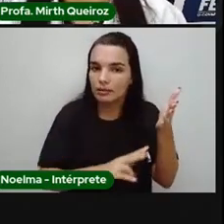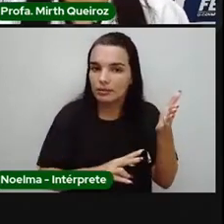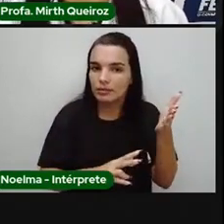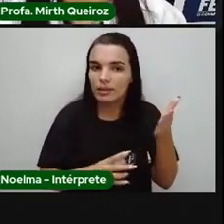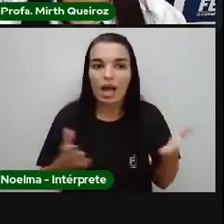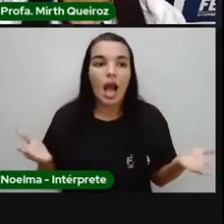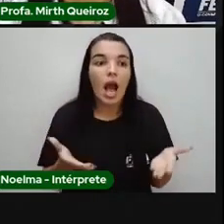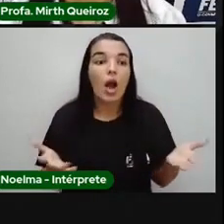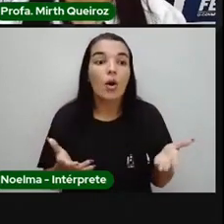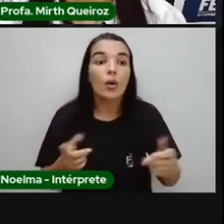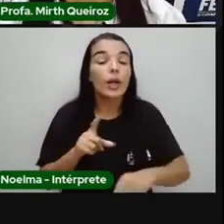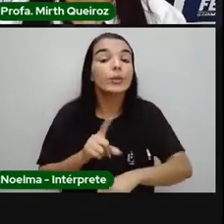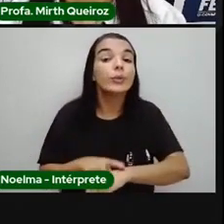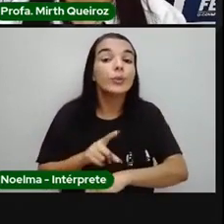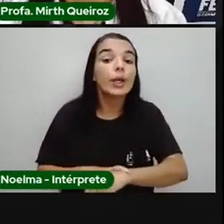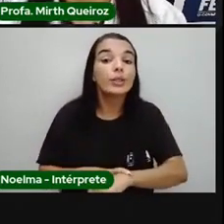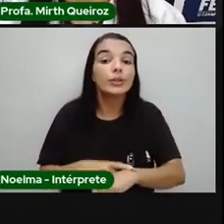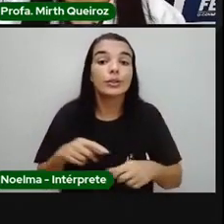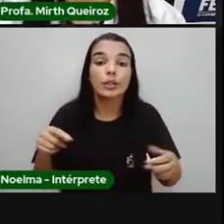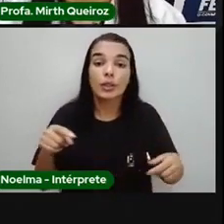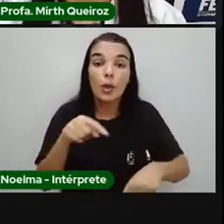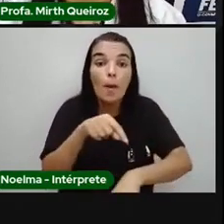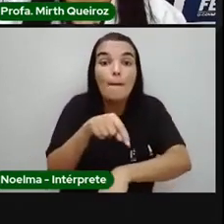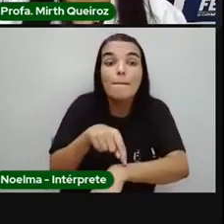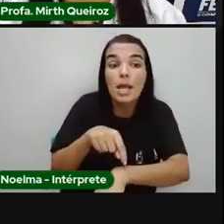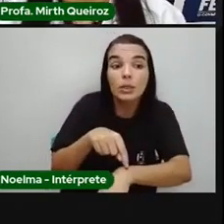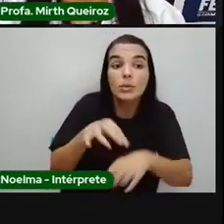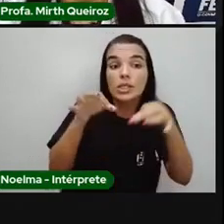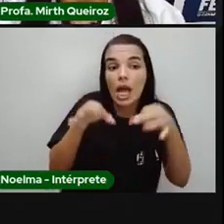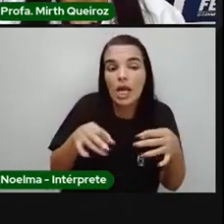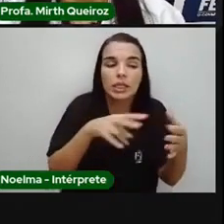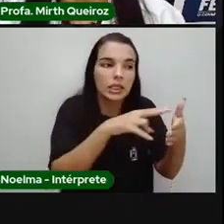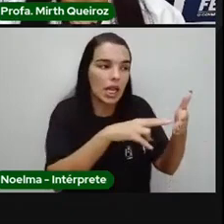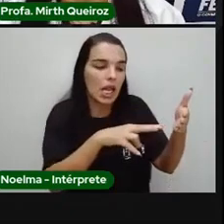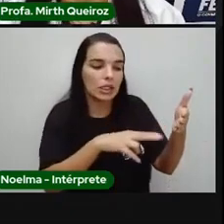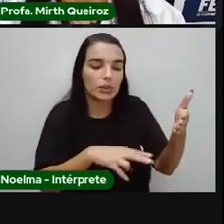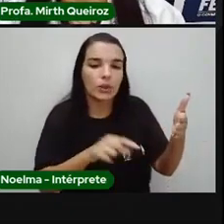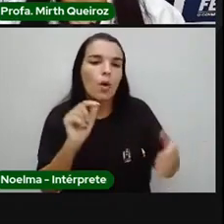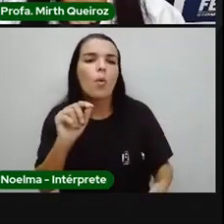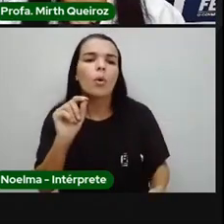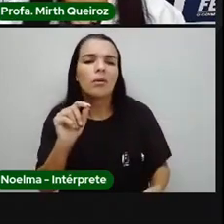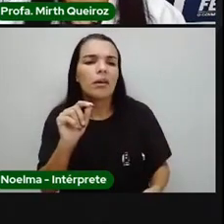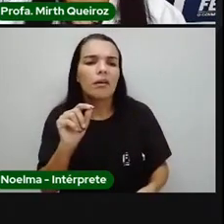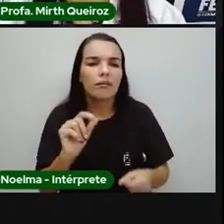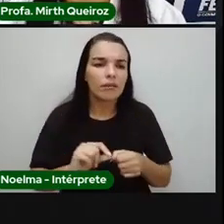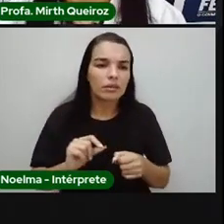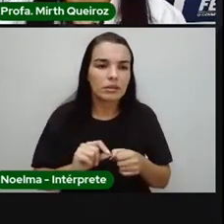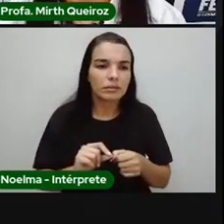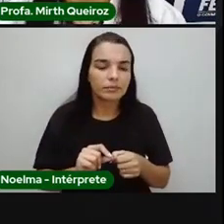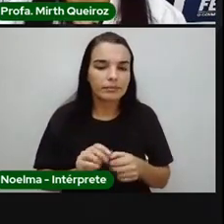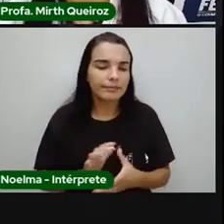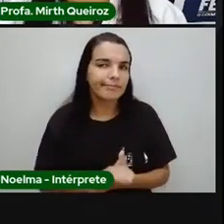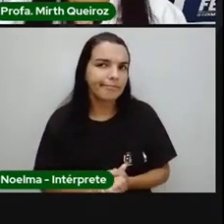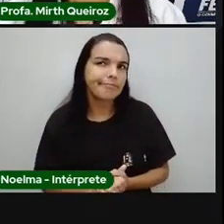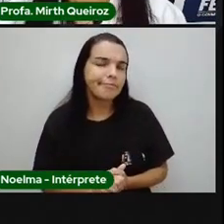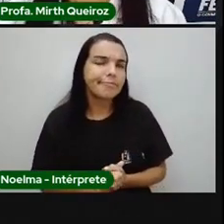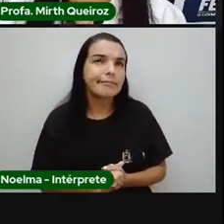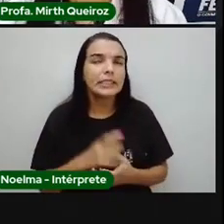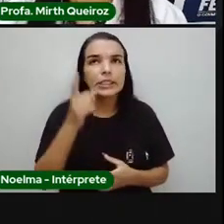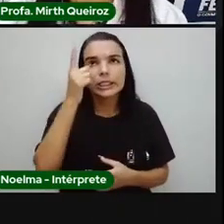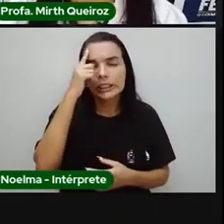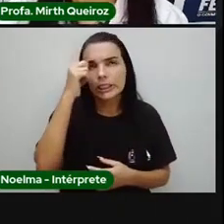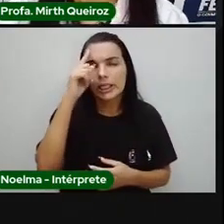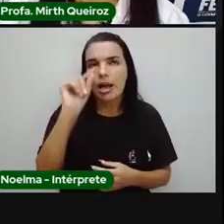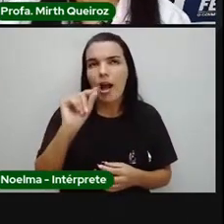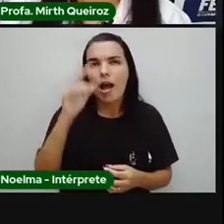leitura, o que a gente vai fazer? Primeiro, formular hipótese e fazer previsões sobre o texto. Conforme